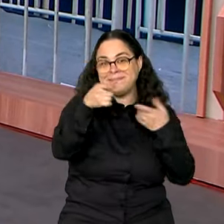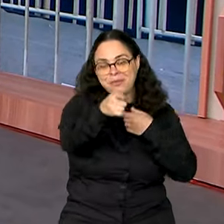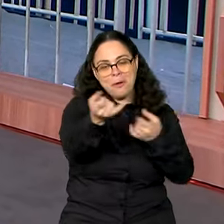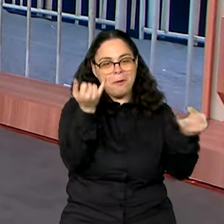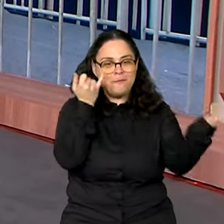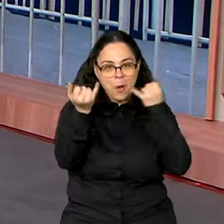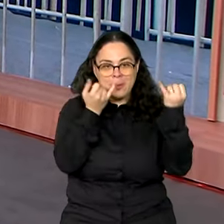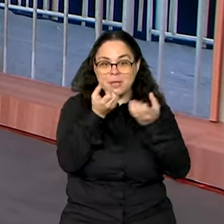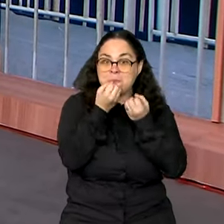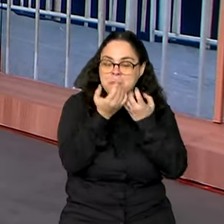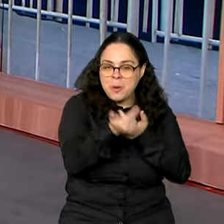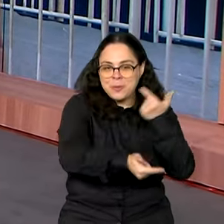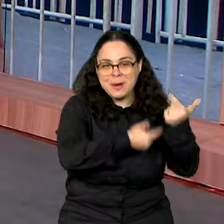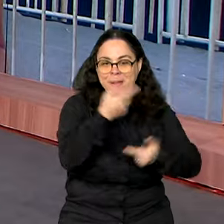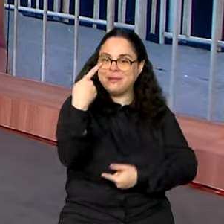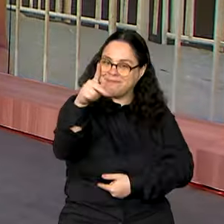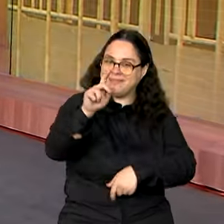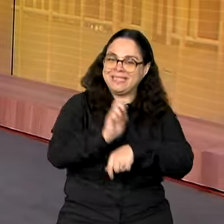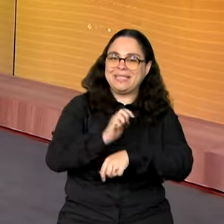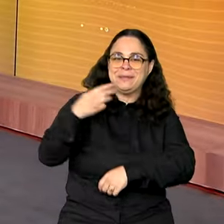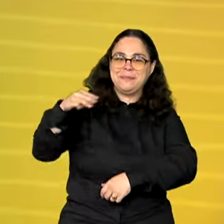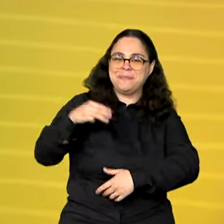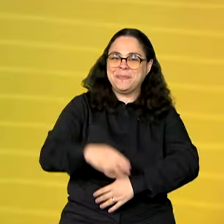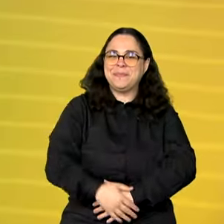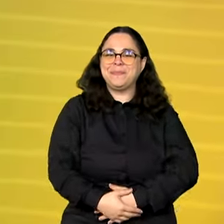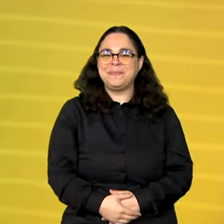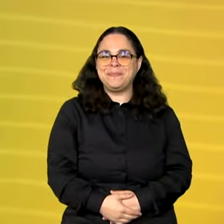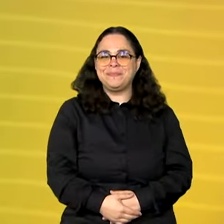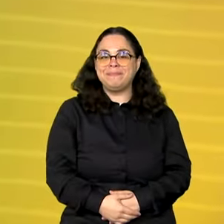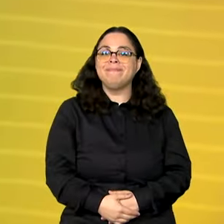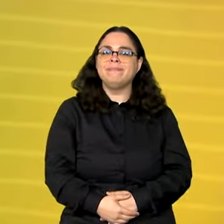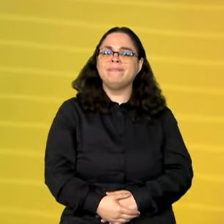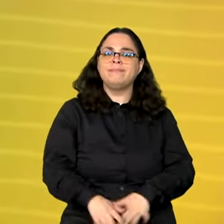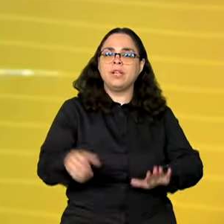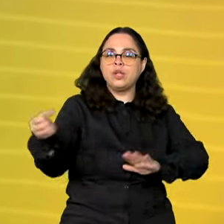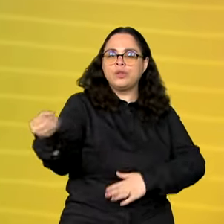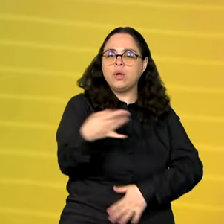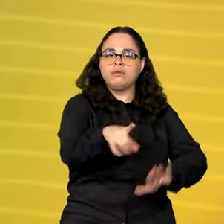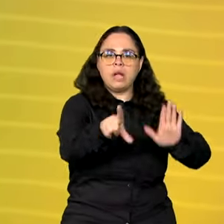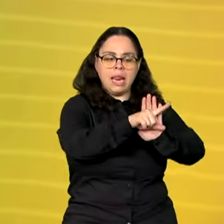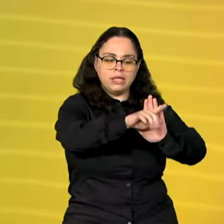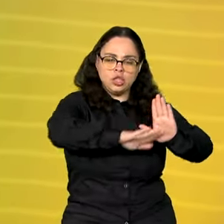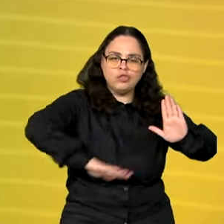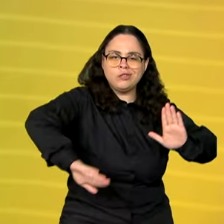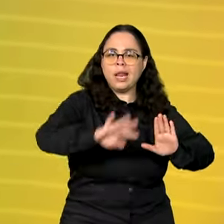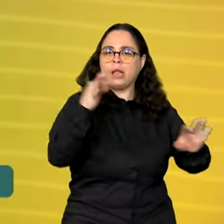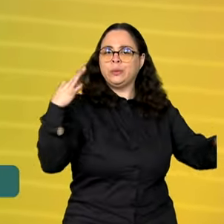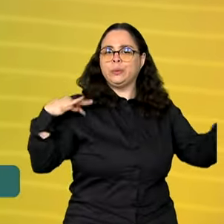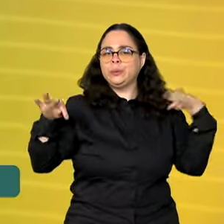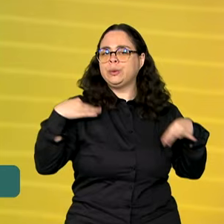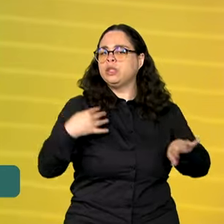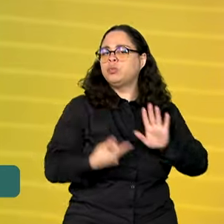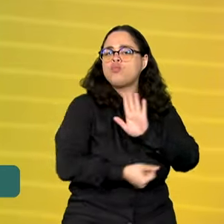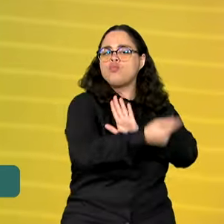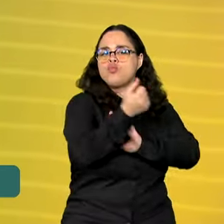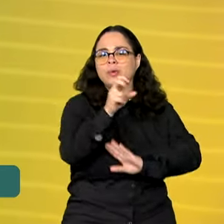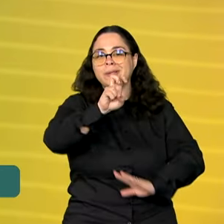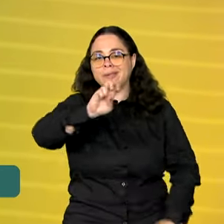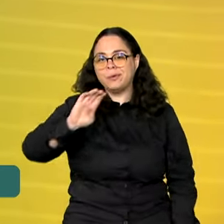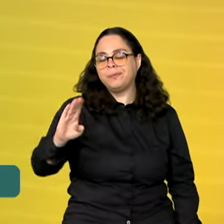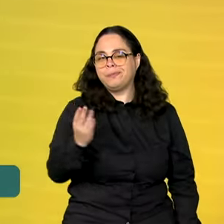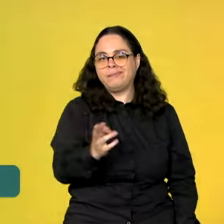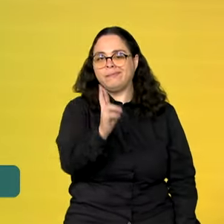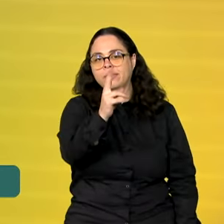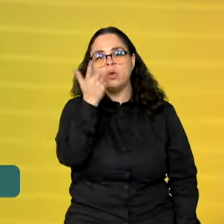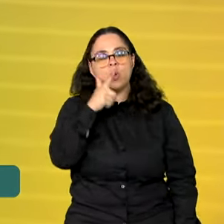informações. Bom trabalho aí no Maranhão. E a nova Lei Geral do Turismo vai destinar mais de 5 bilhões de reais